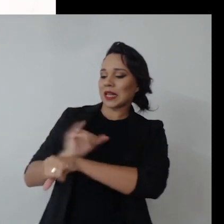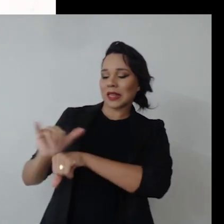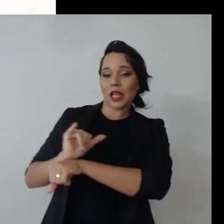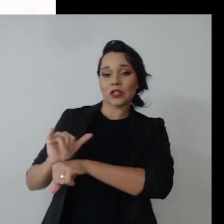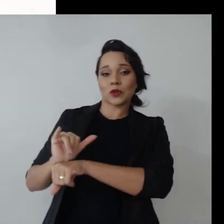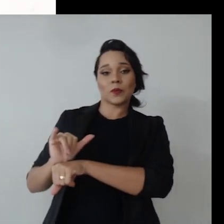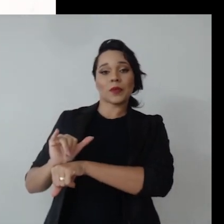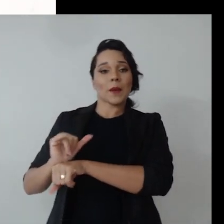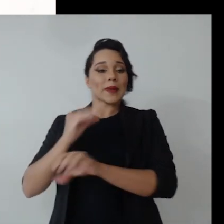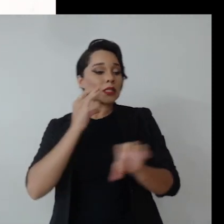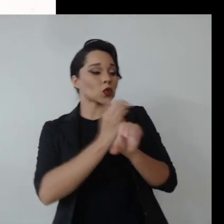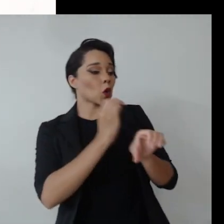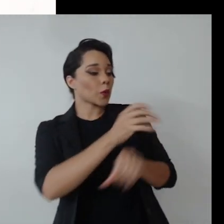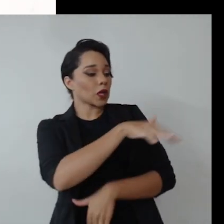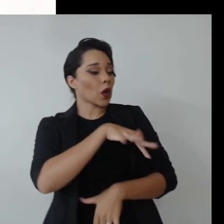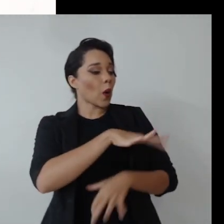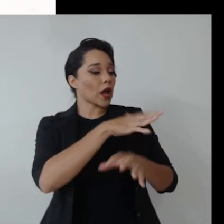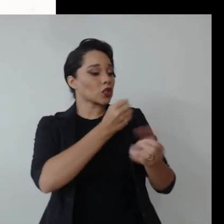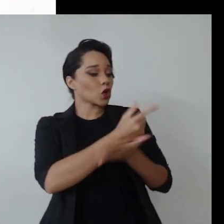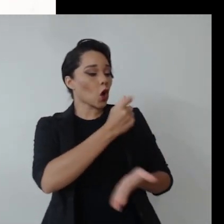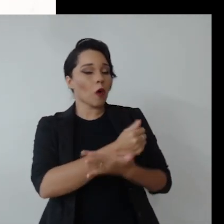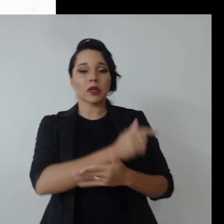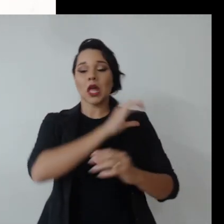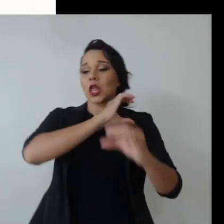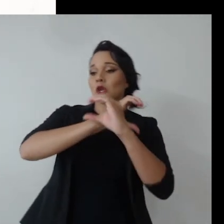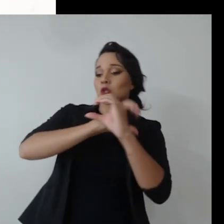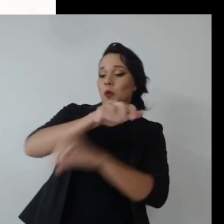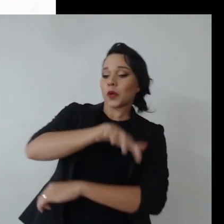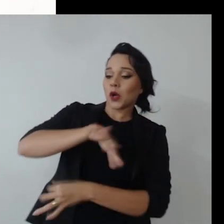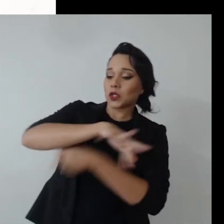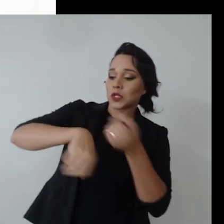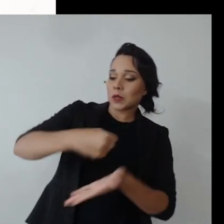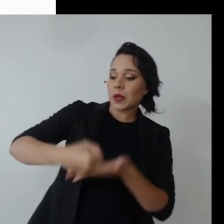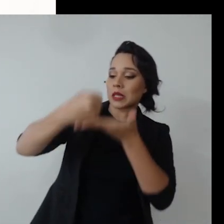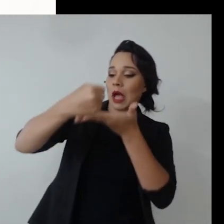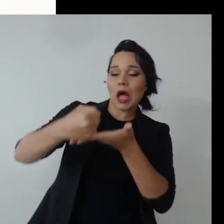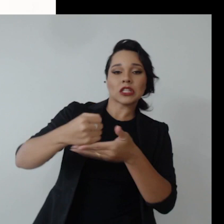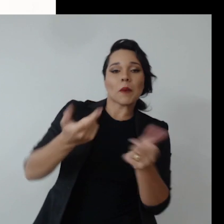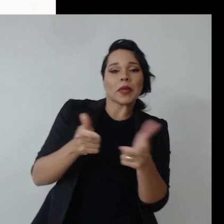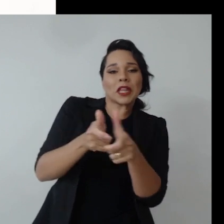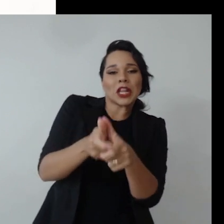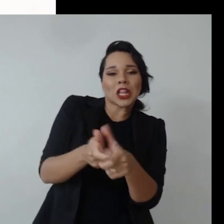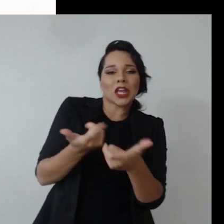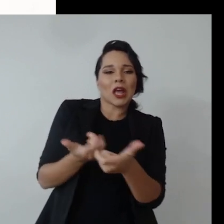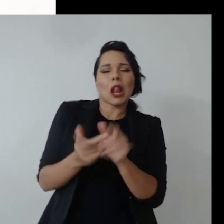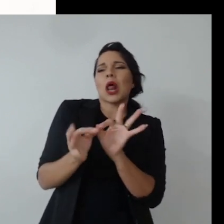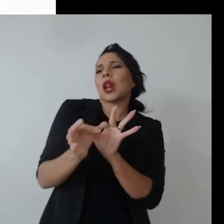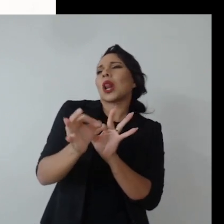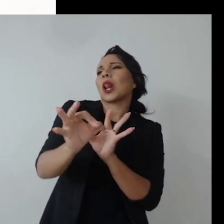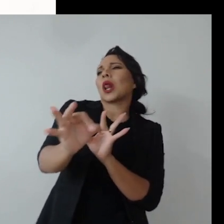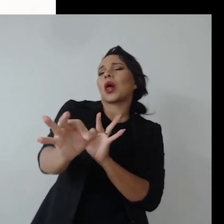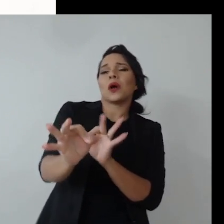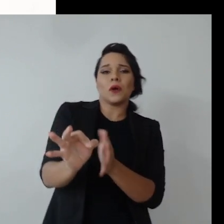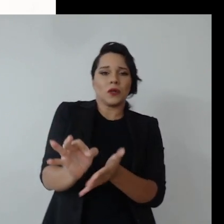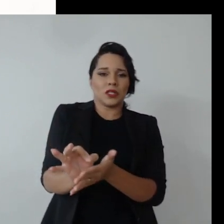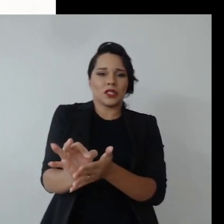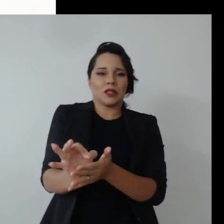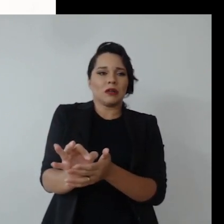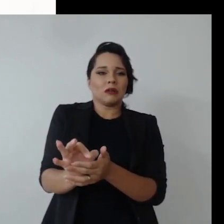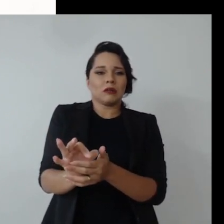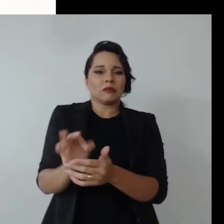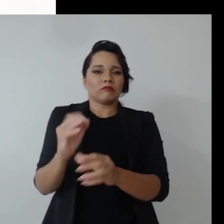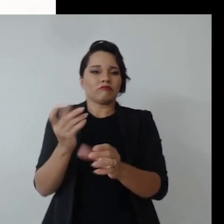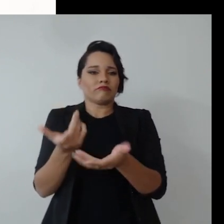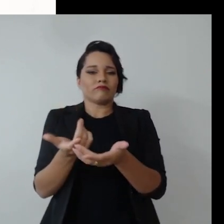estratégico, que não se comunica com o setor de compras, que não se comunica com a área de tratabilidade, geralmente é pequenininha, está lá numa capilaridade,